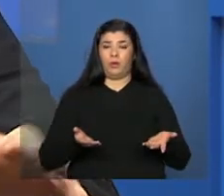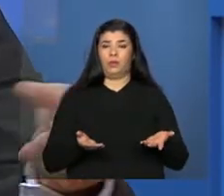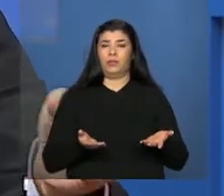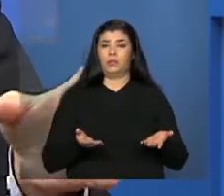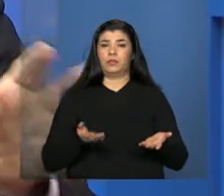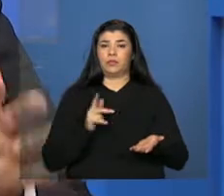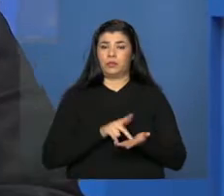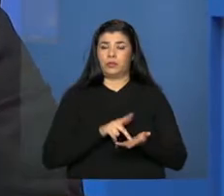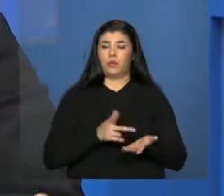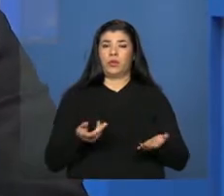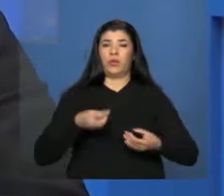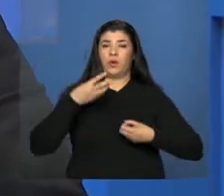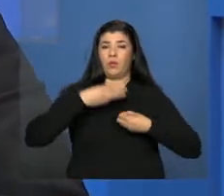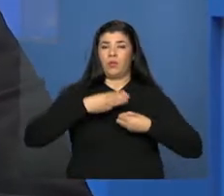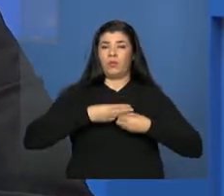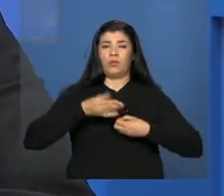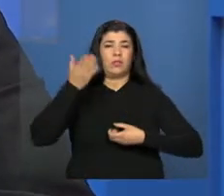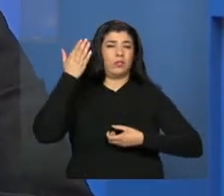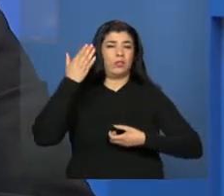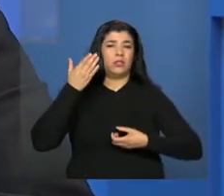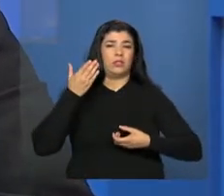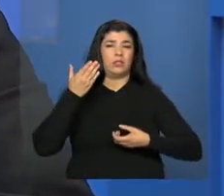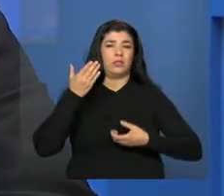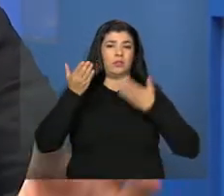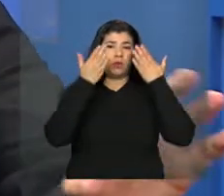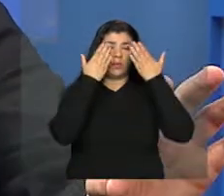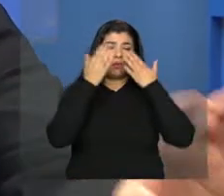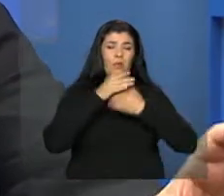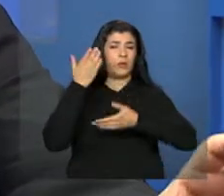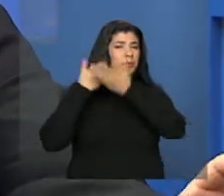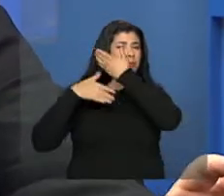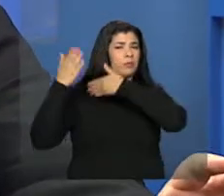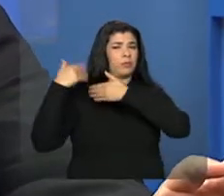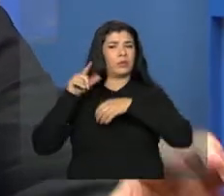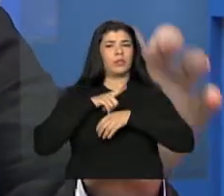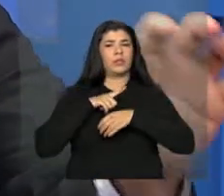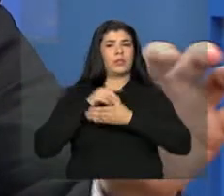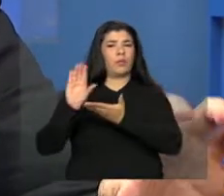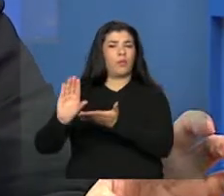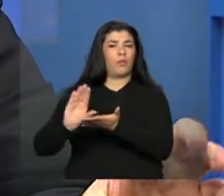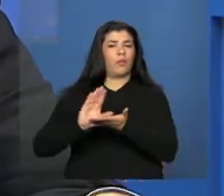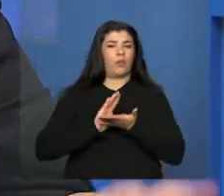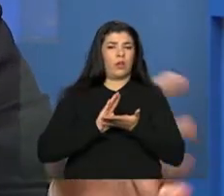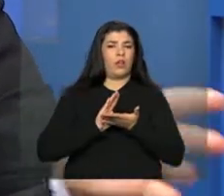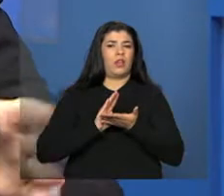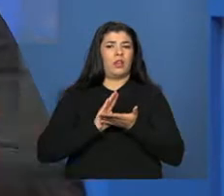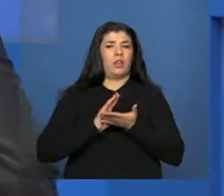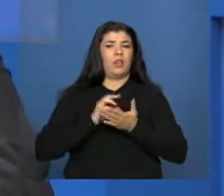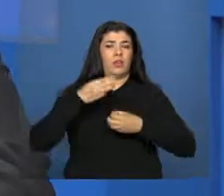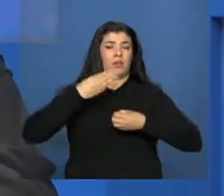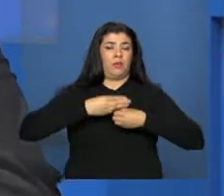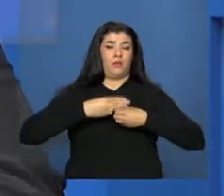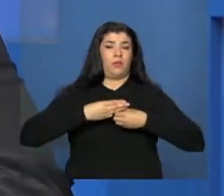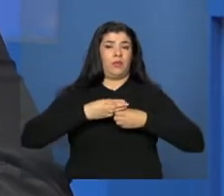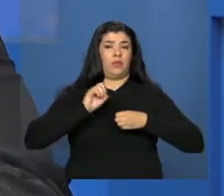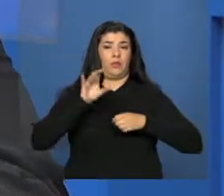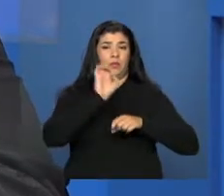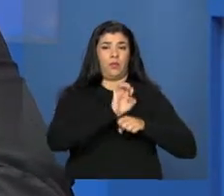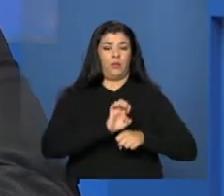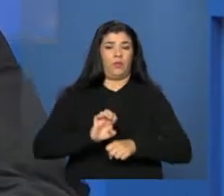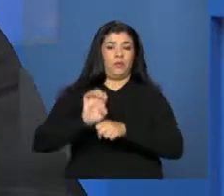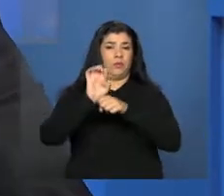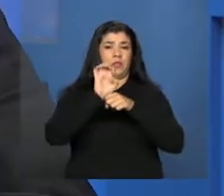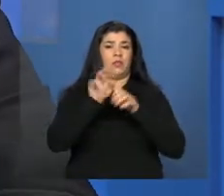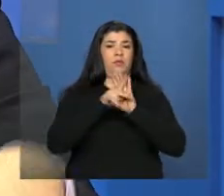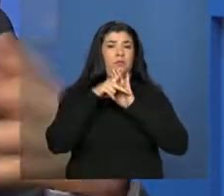antes só contava, basicamente, com o cofinanciamento municipal ou o estado, cofinanciamento próprio